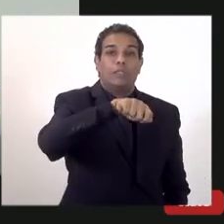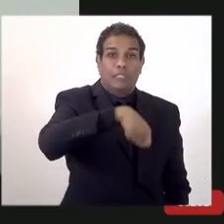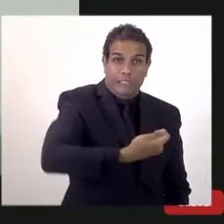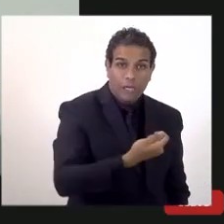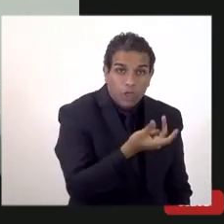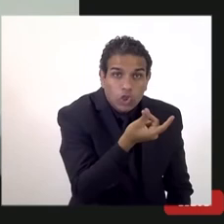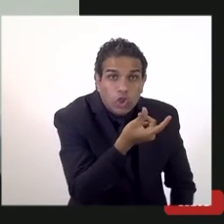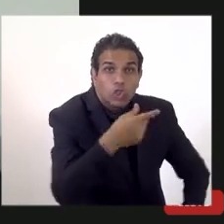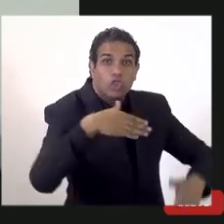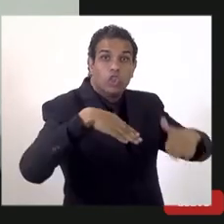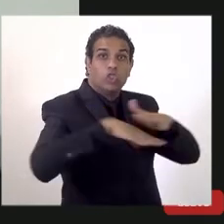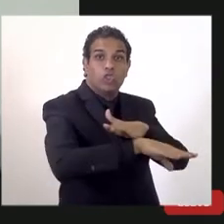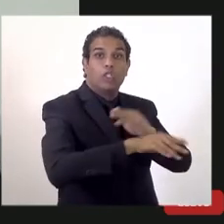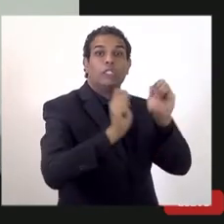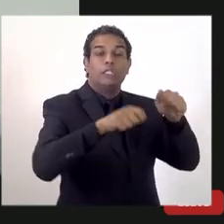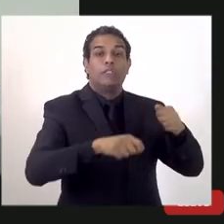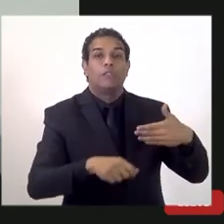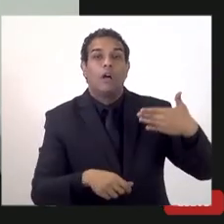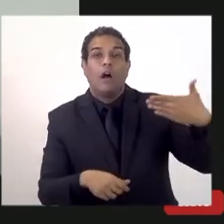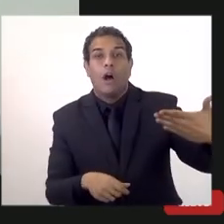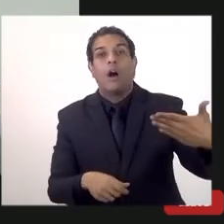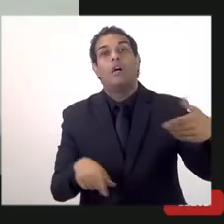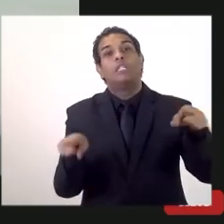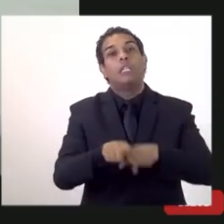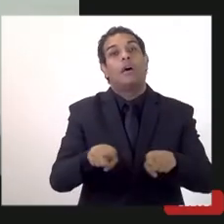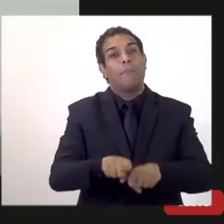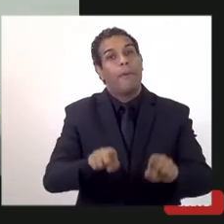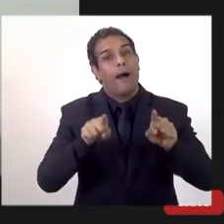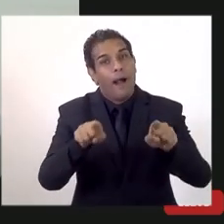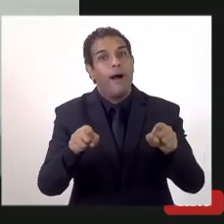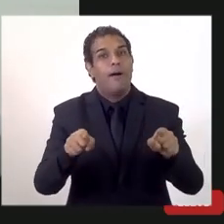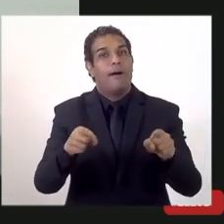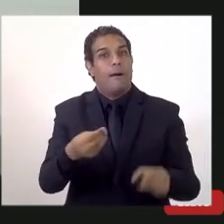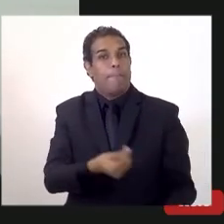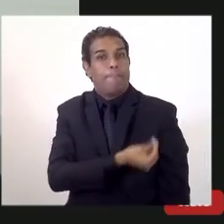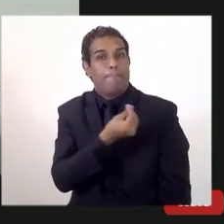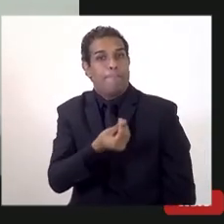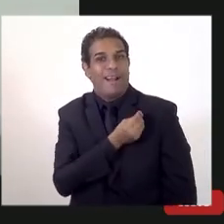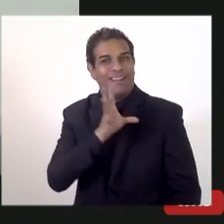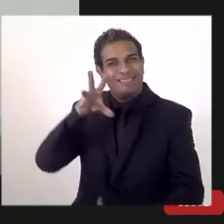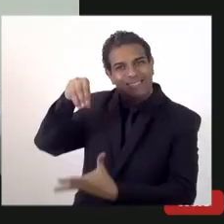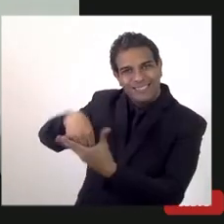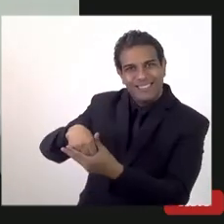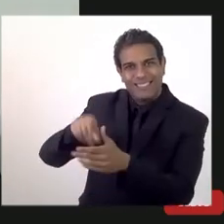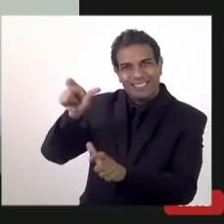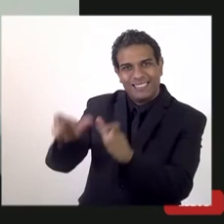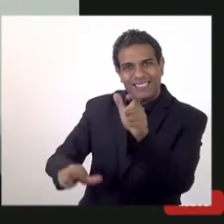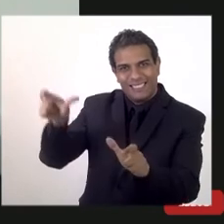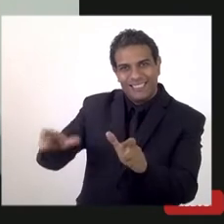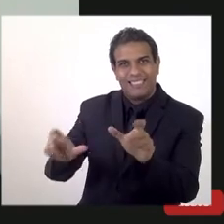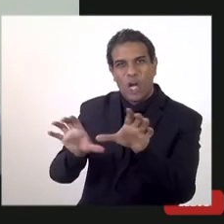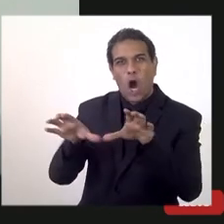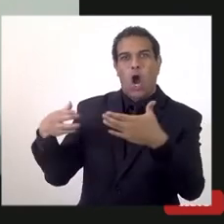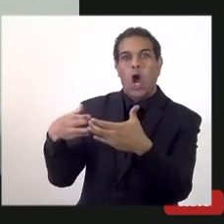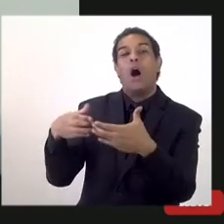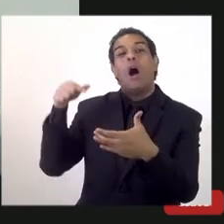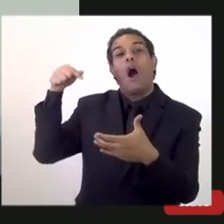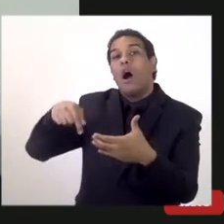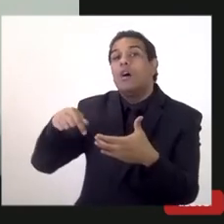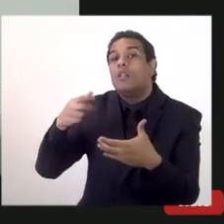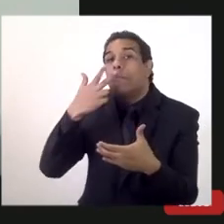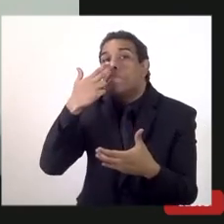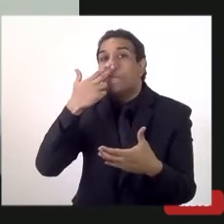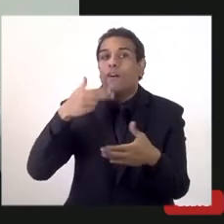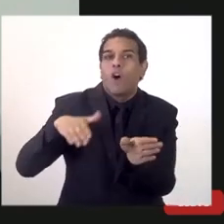estamos fazendo algo para as próximas gerações também então acho que a participação da sociedade civil como membro consultivo seria